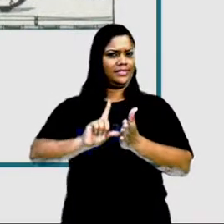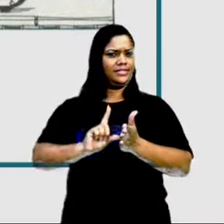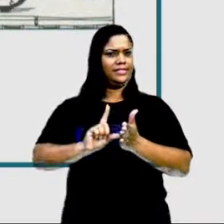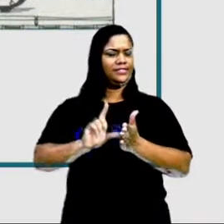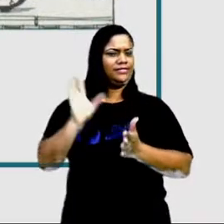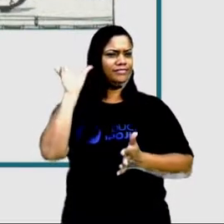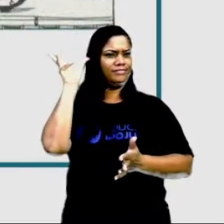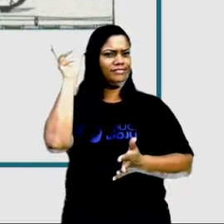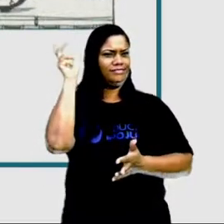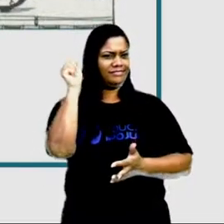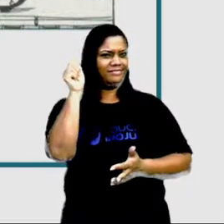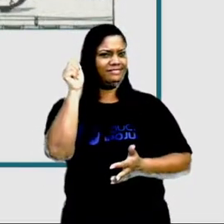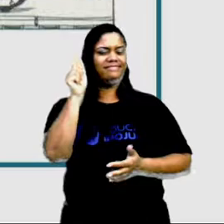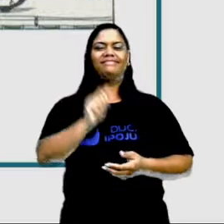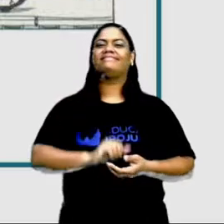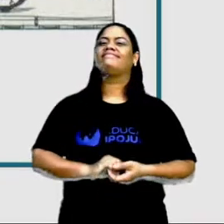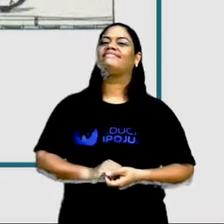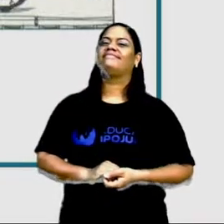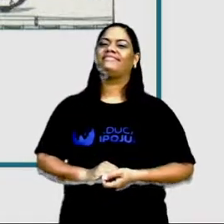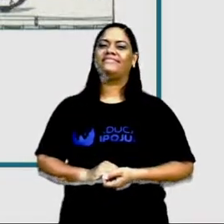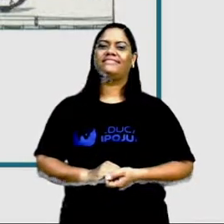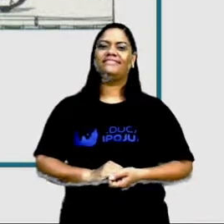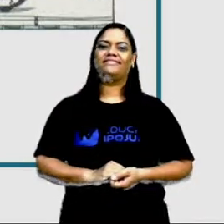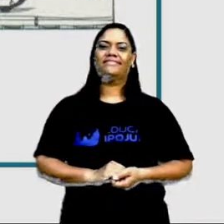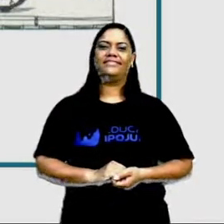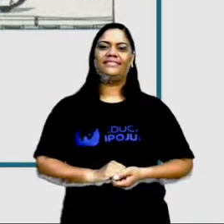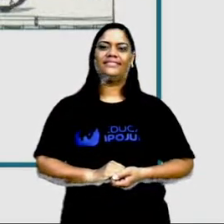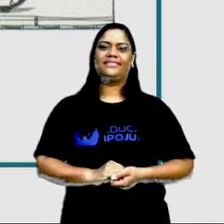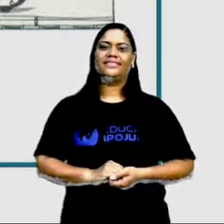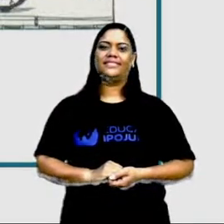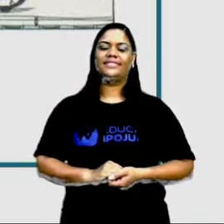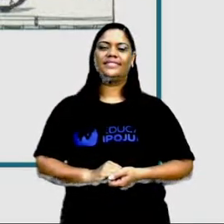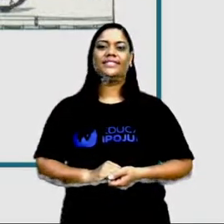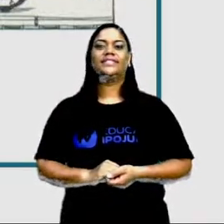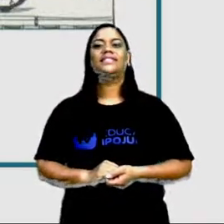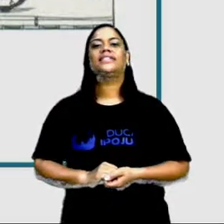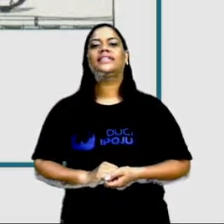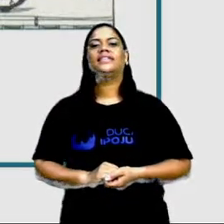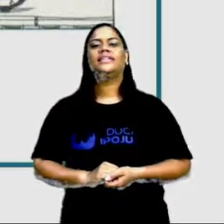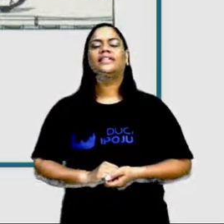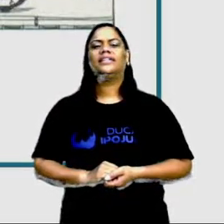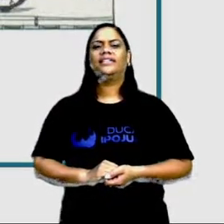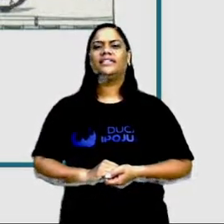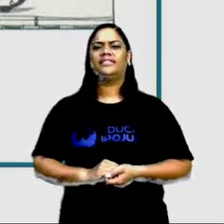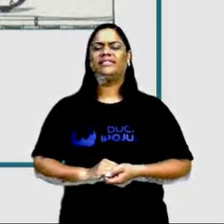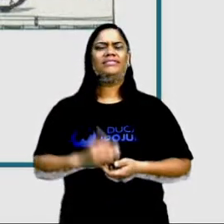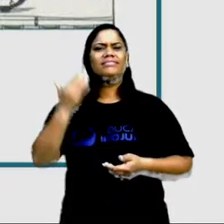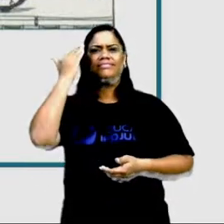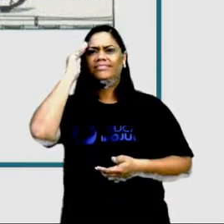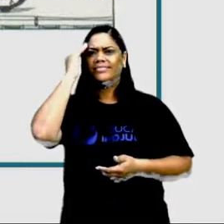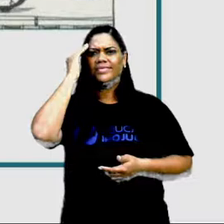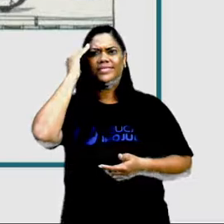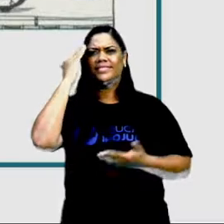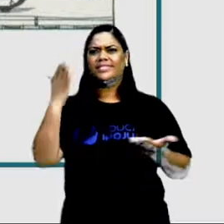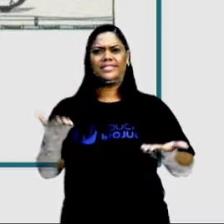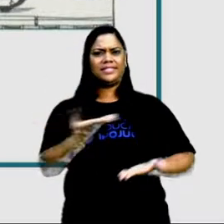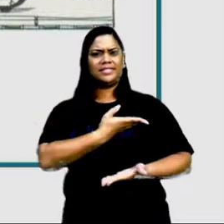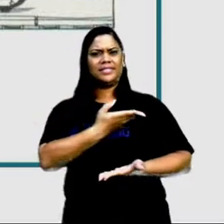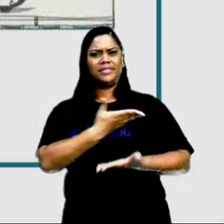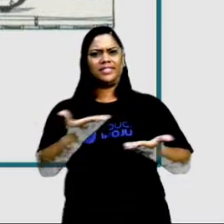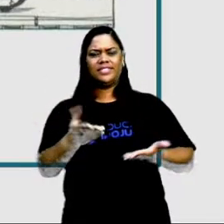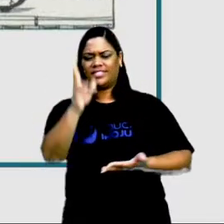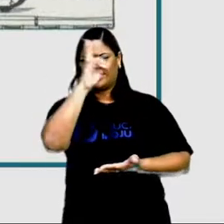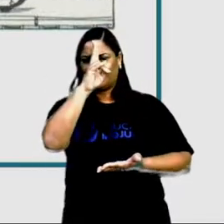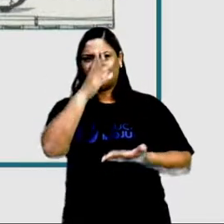refletir lendo essa tirinha aqui. Mafalda diz, não estou entendendo, Miguelito, que